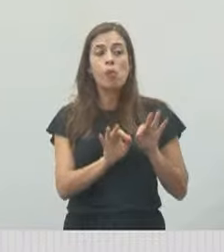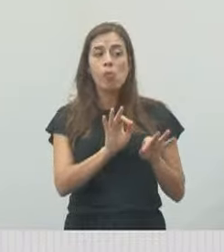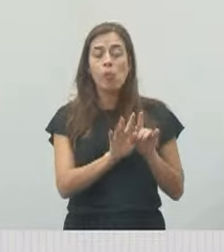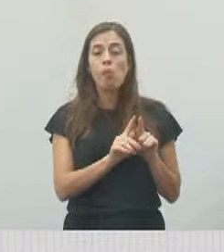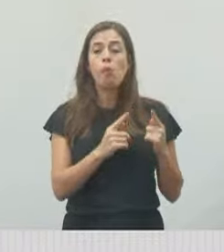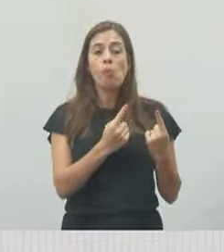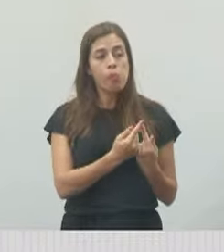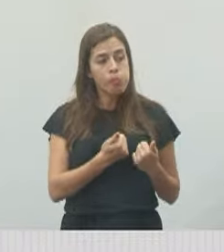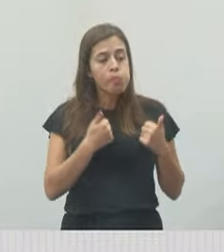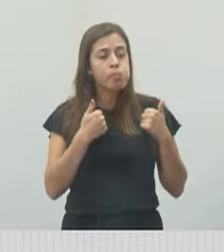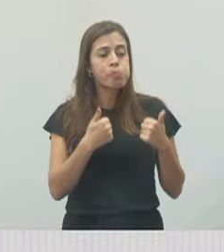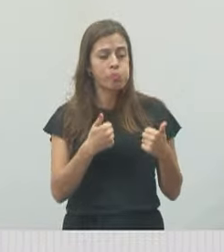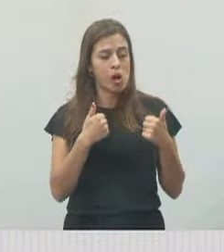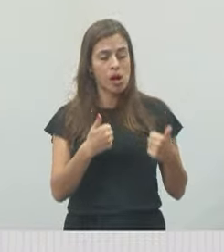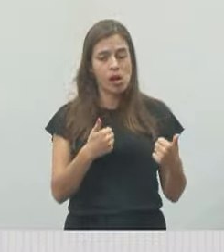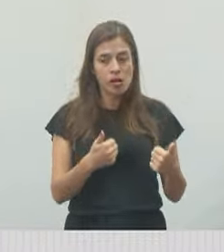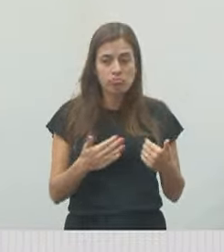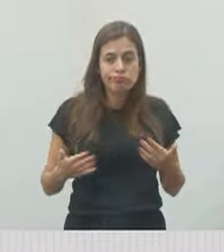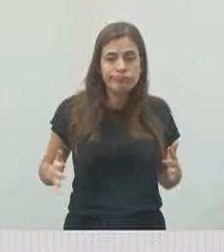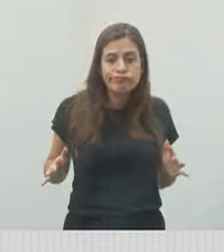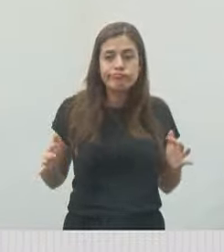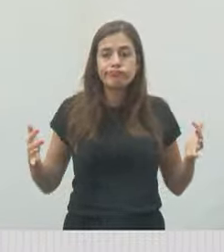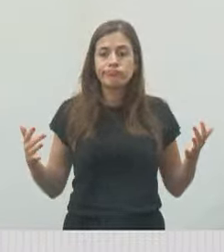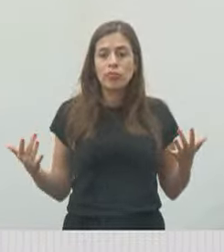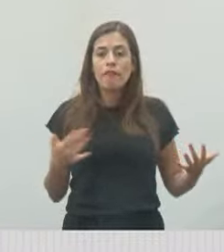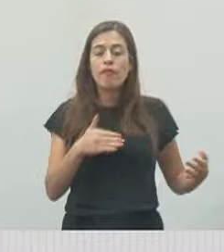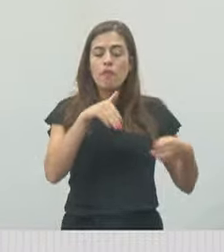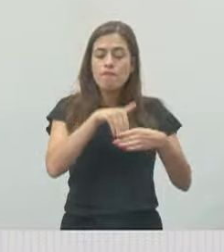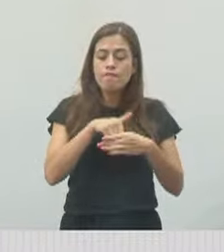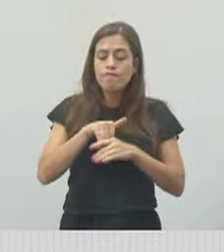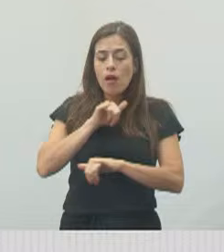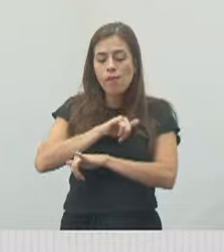vai dar o que falar nessas eleições.